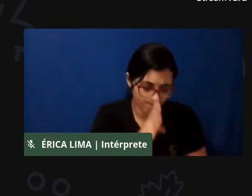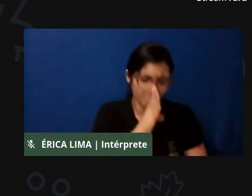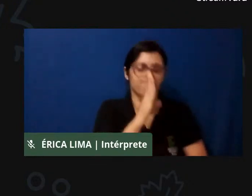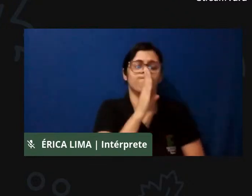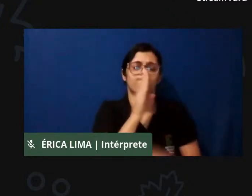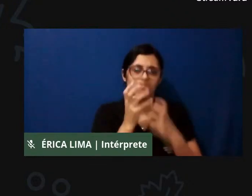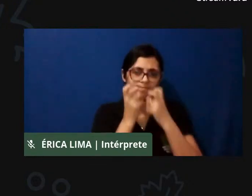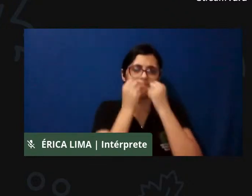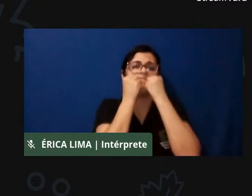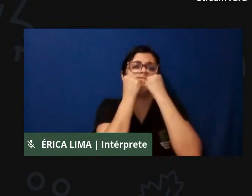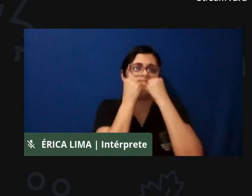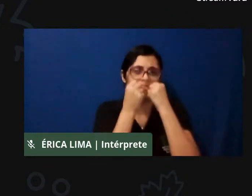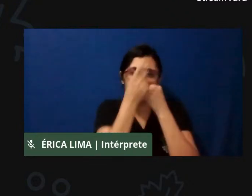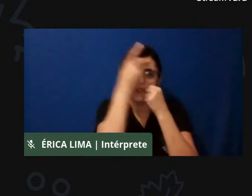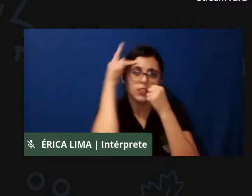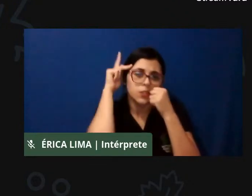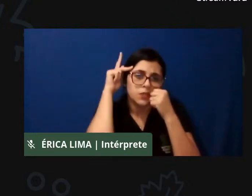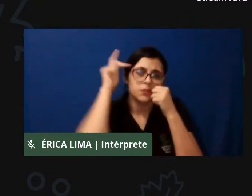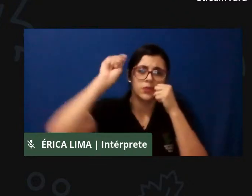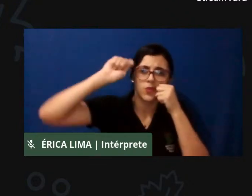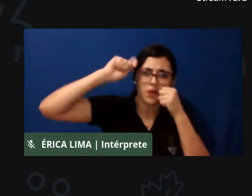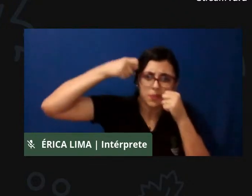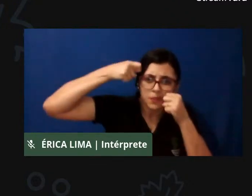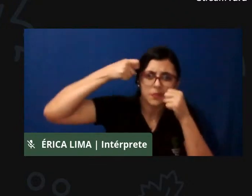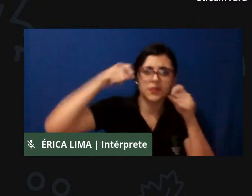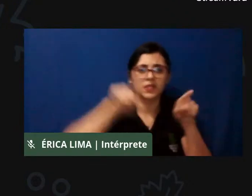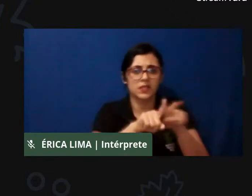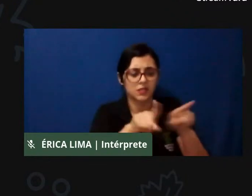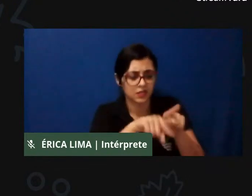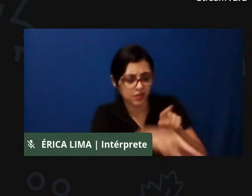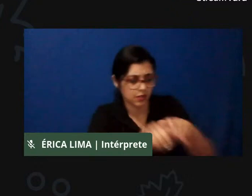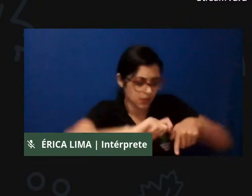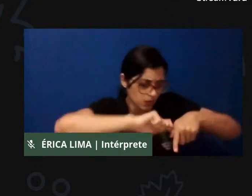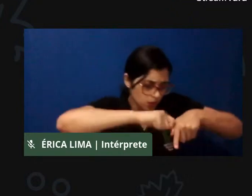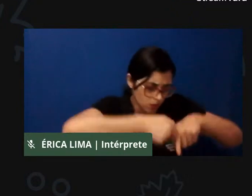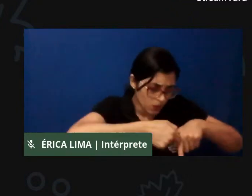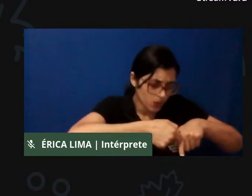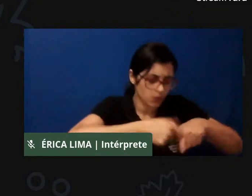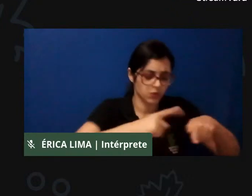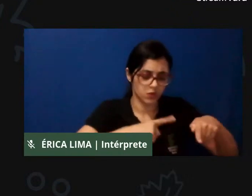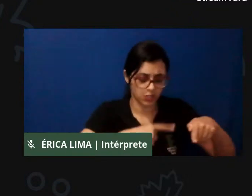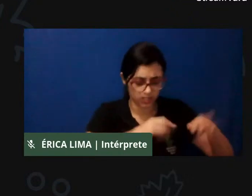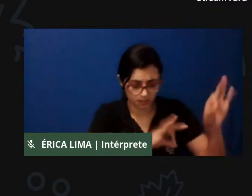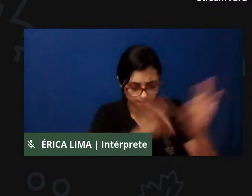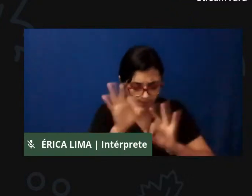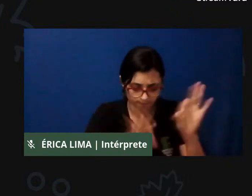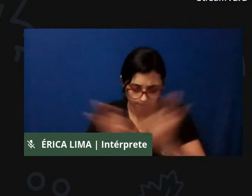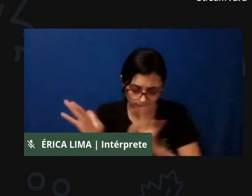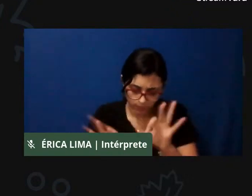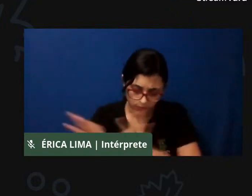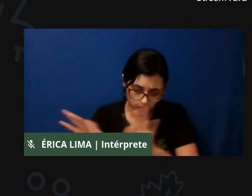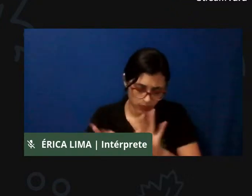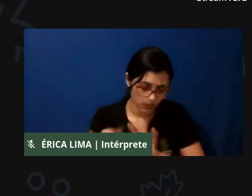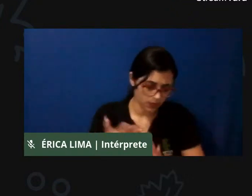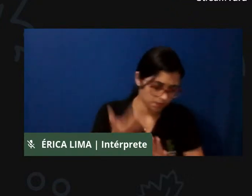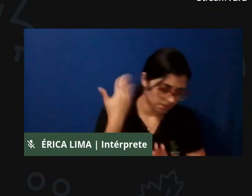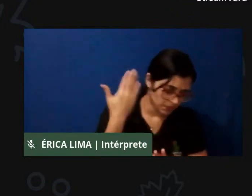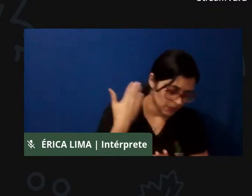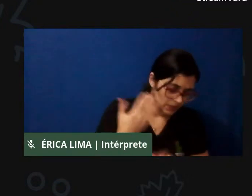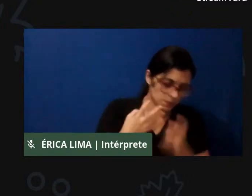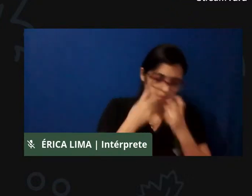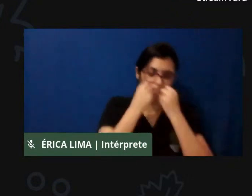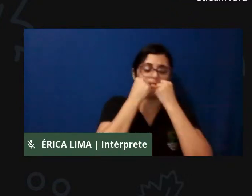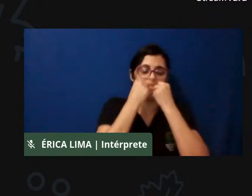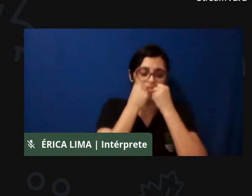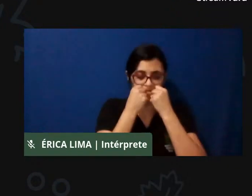povo quilombola em seus territórios quando estavam se organizando, pensando nisso tudo, é, mais do